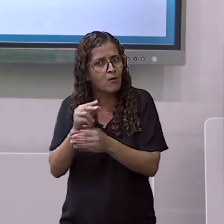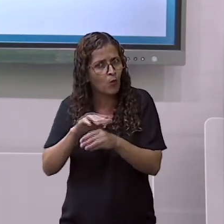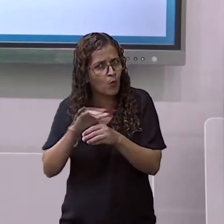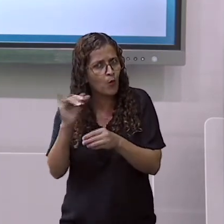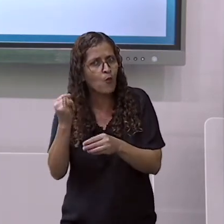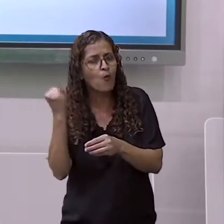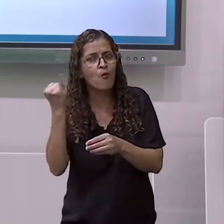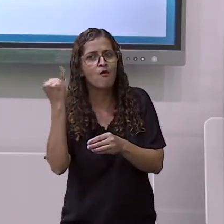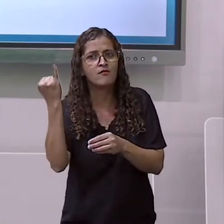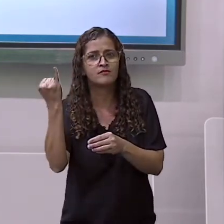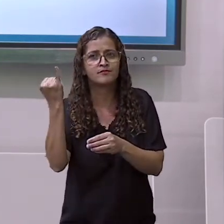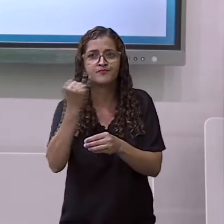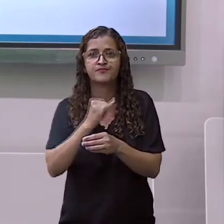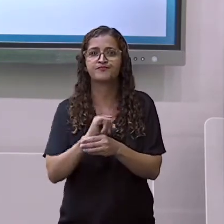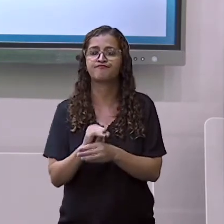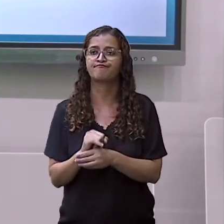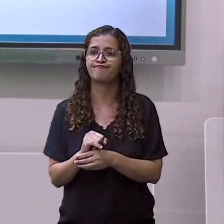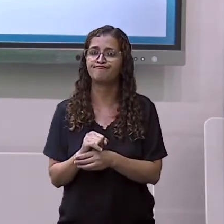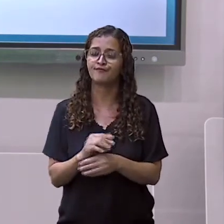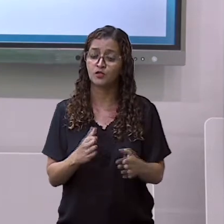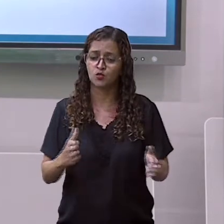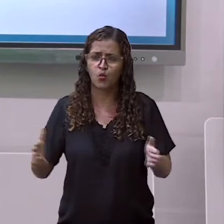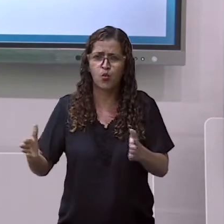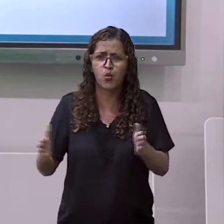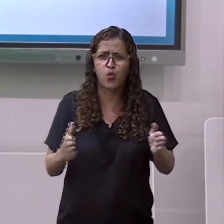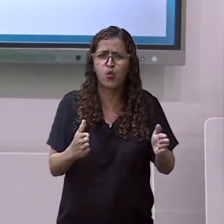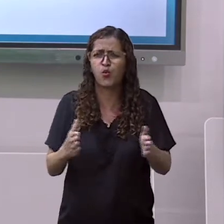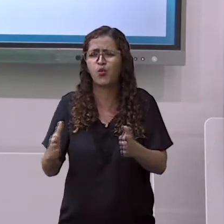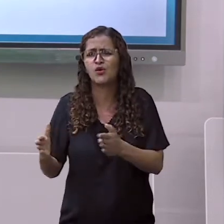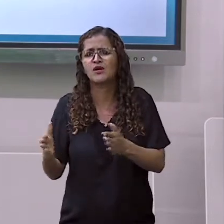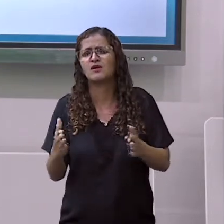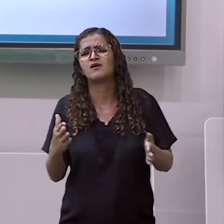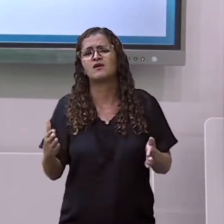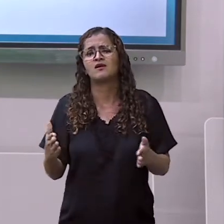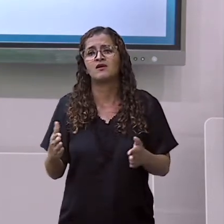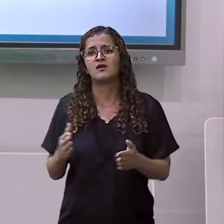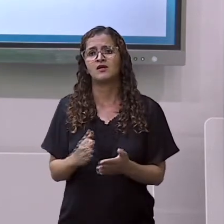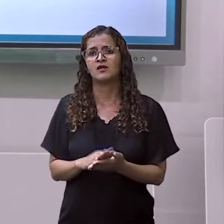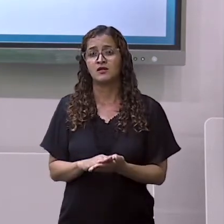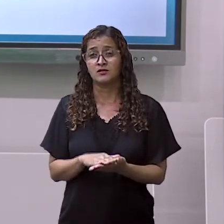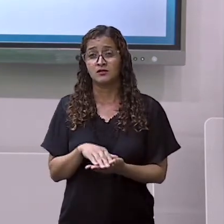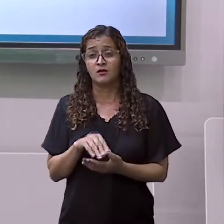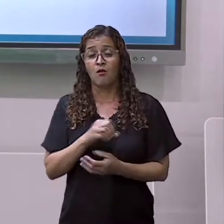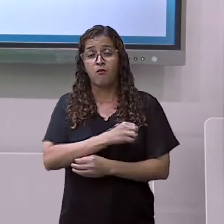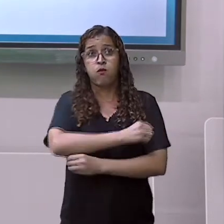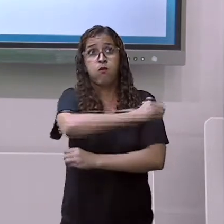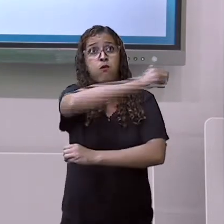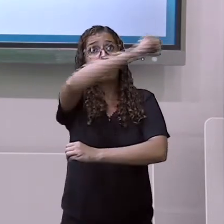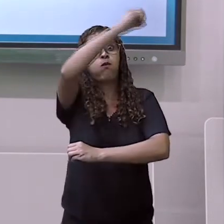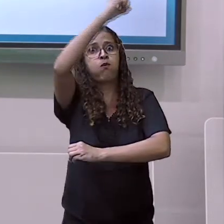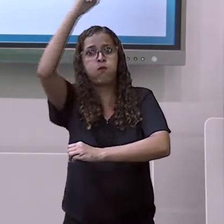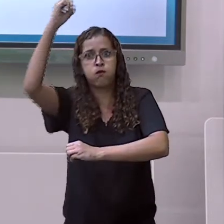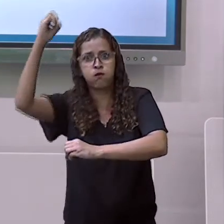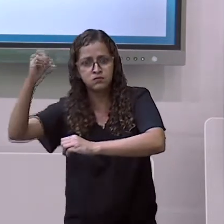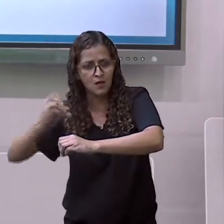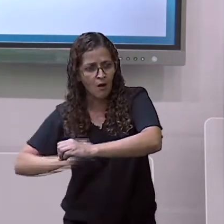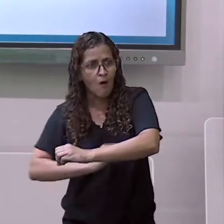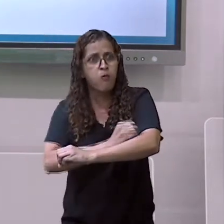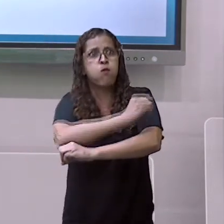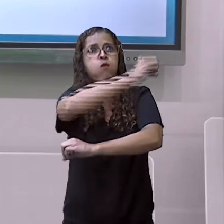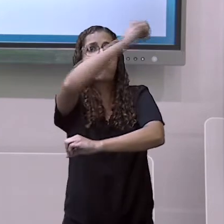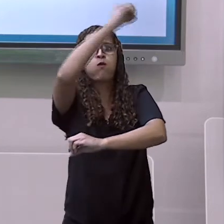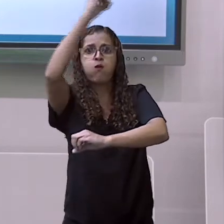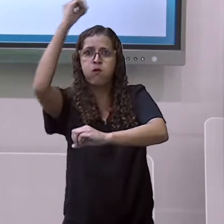o quê? Que o verão é o quê? Os dias são mais longos e as noites são mais